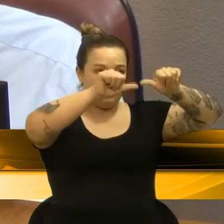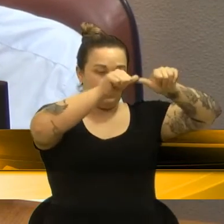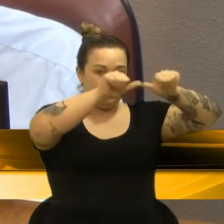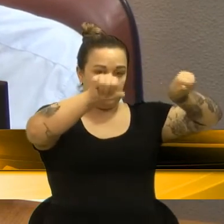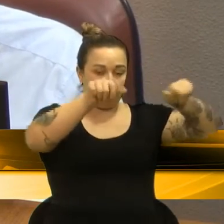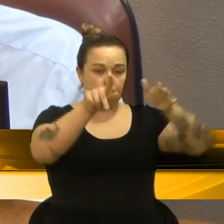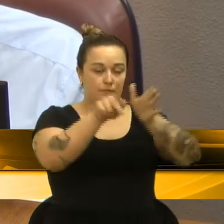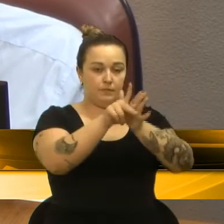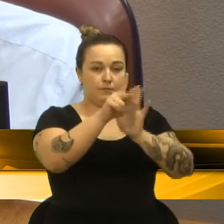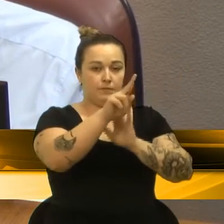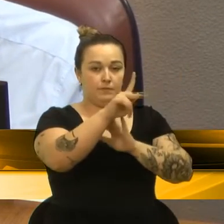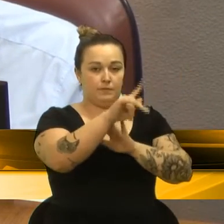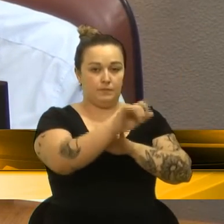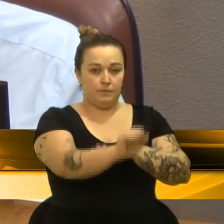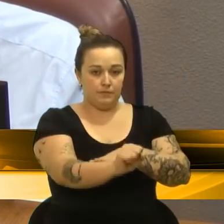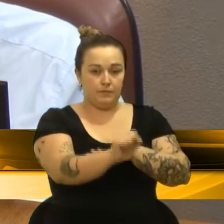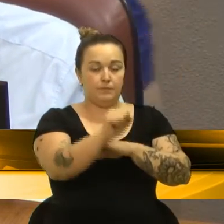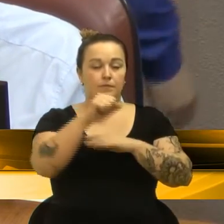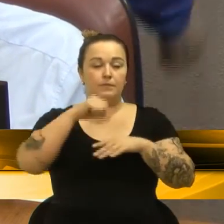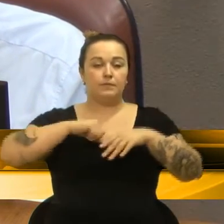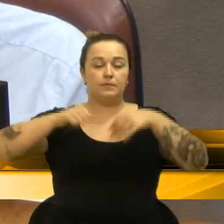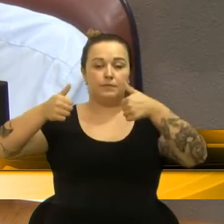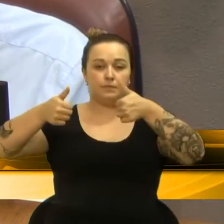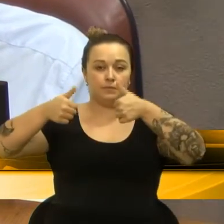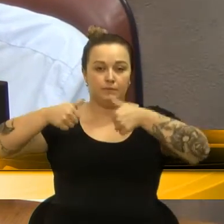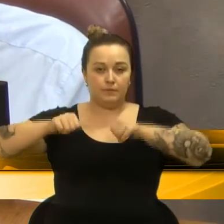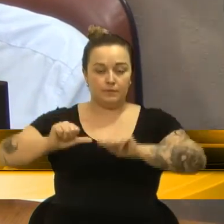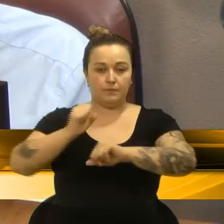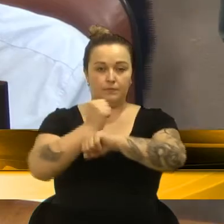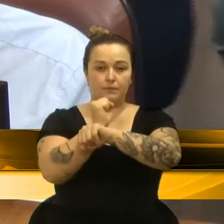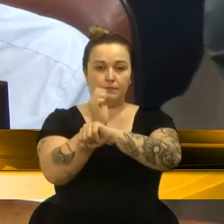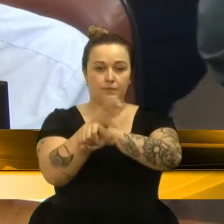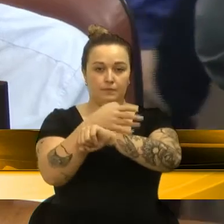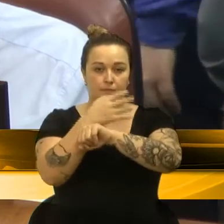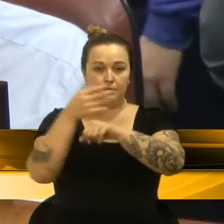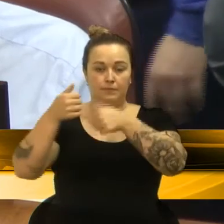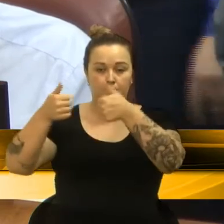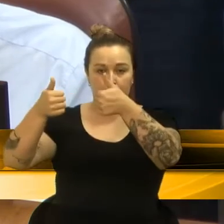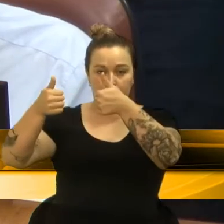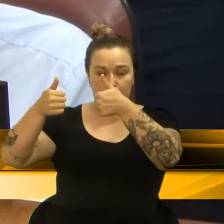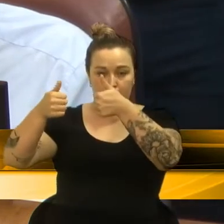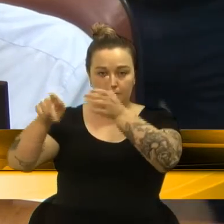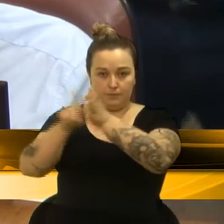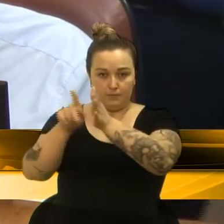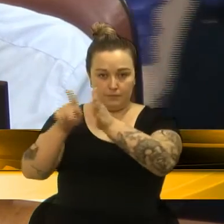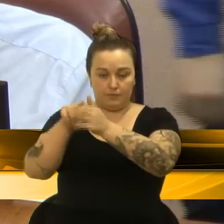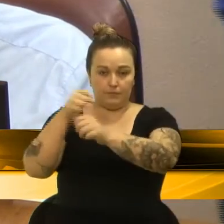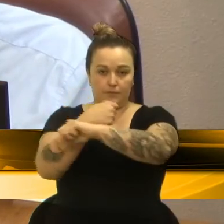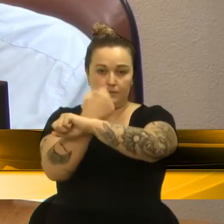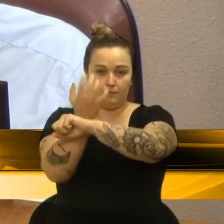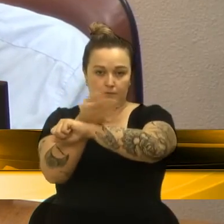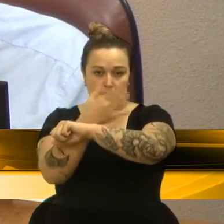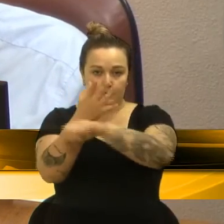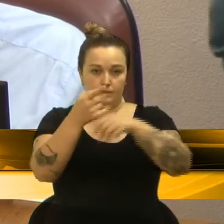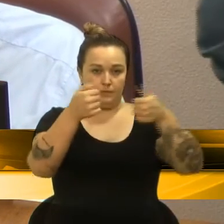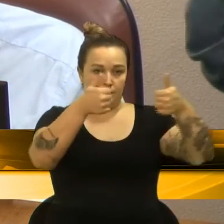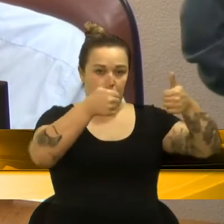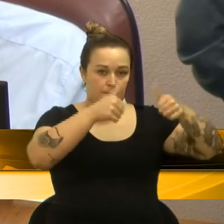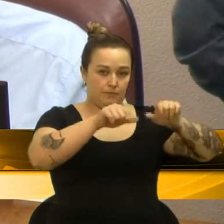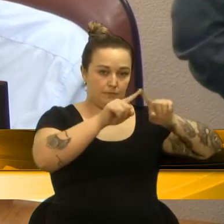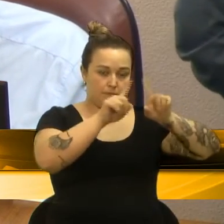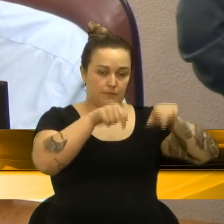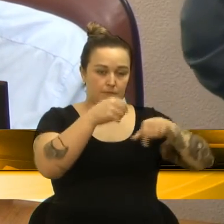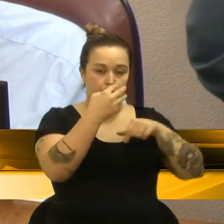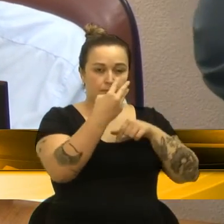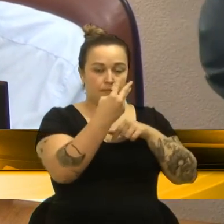,61, placas embarque de ambulâncias 1.435, placas entrada de funcionários 394,